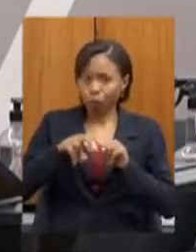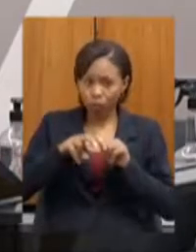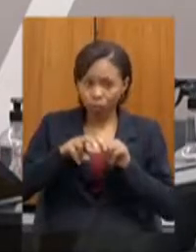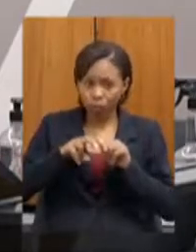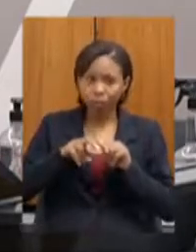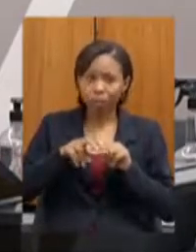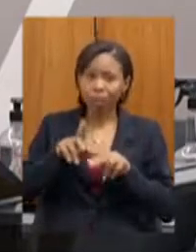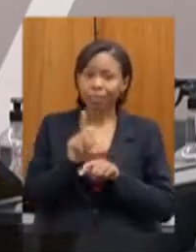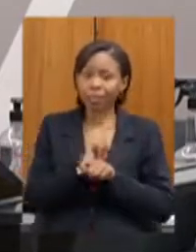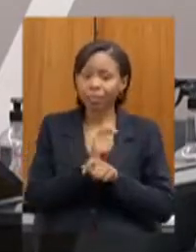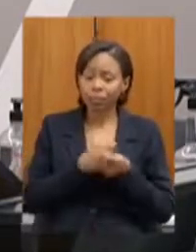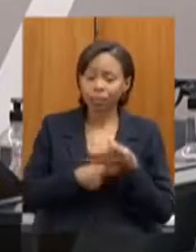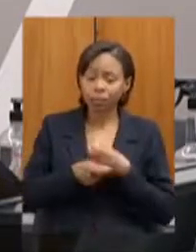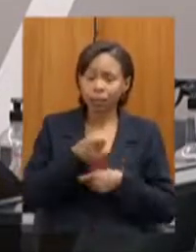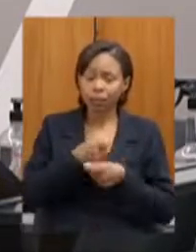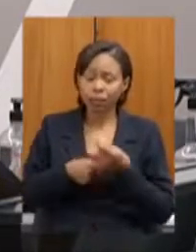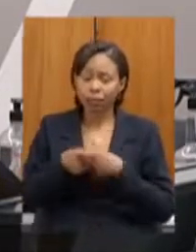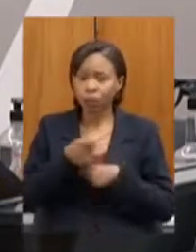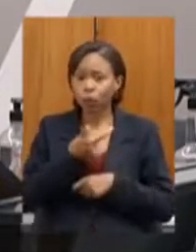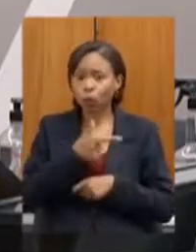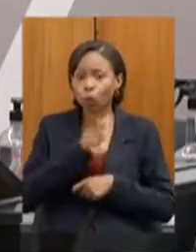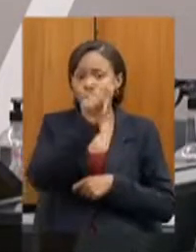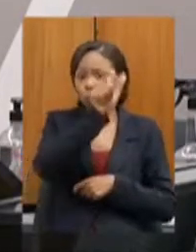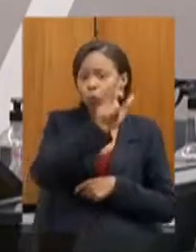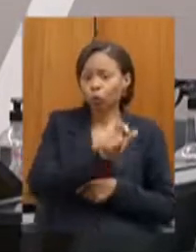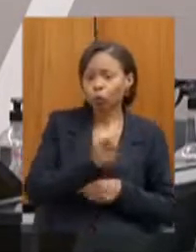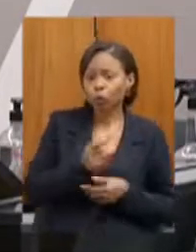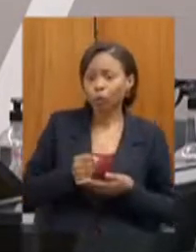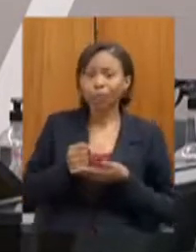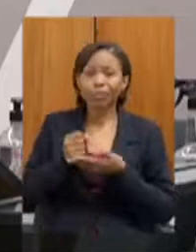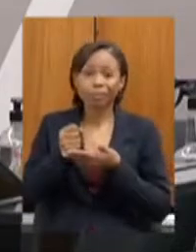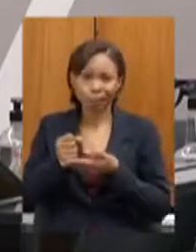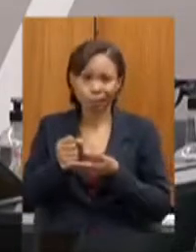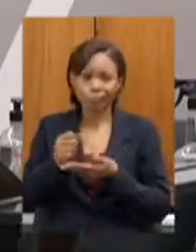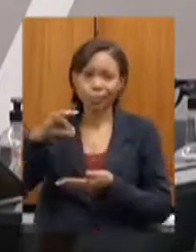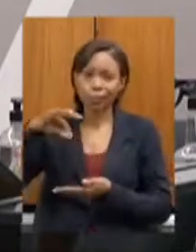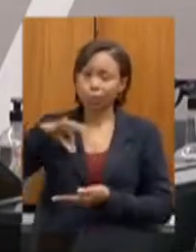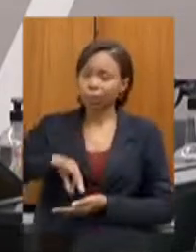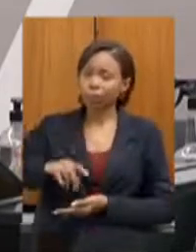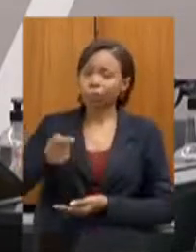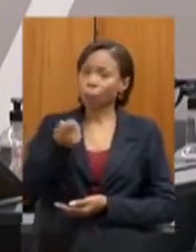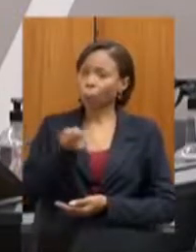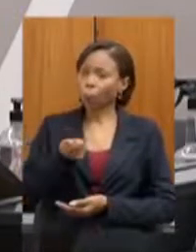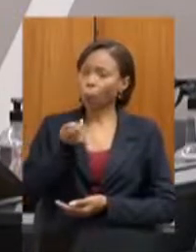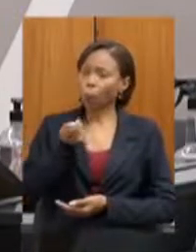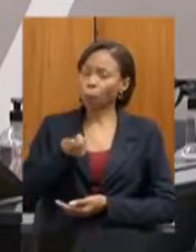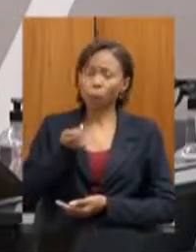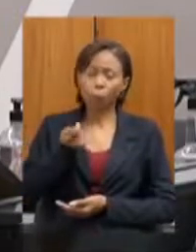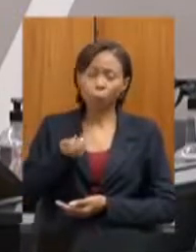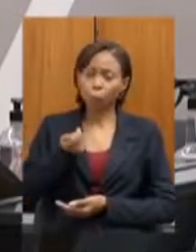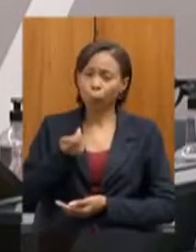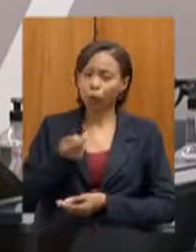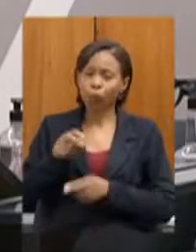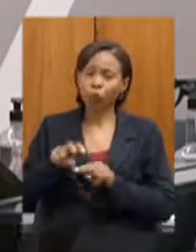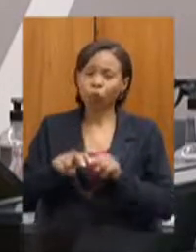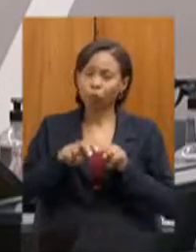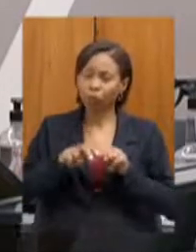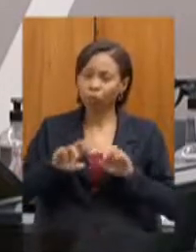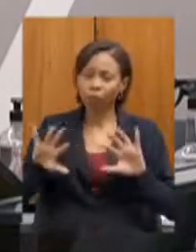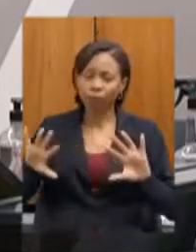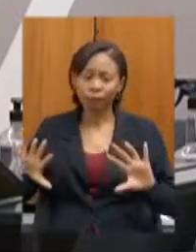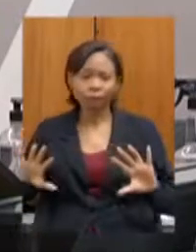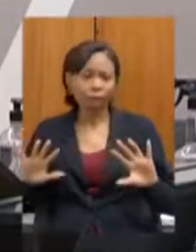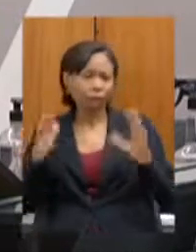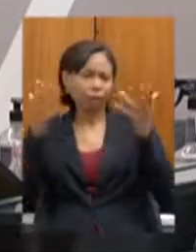quase sem recurso financeiro nenhum e o pouco recurso que eles possuem são recursos dos eventos esportivos